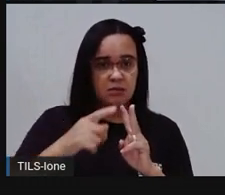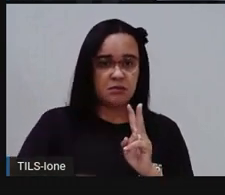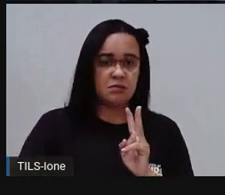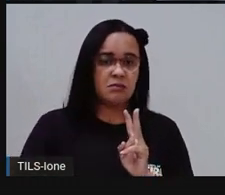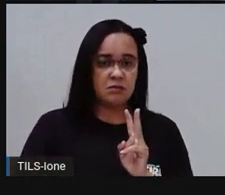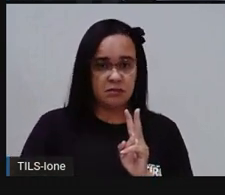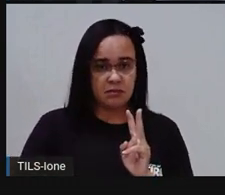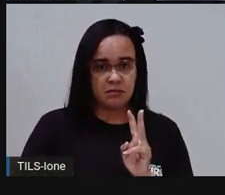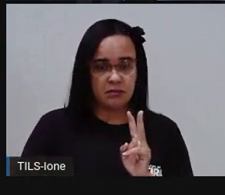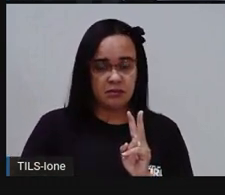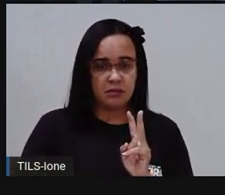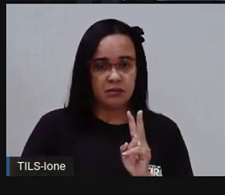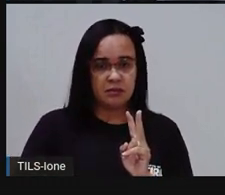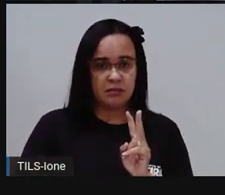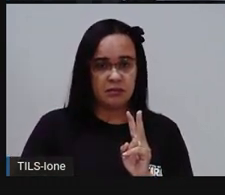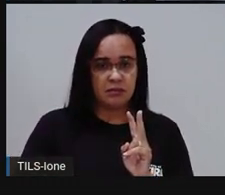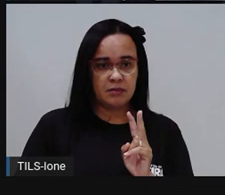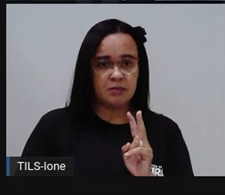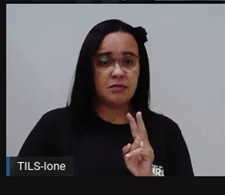aqui, que é esse aqui.